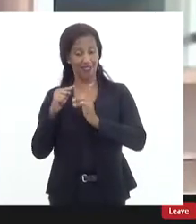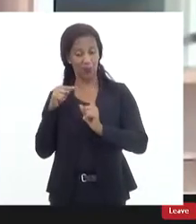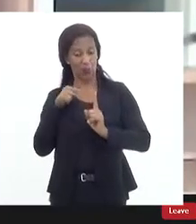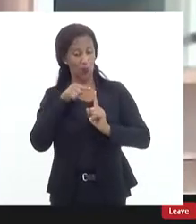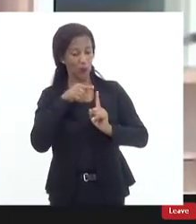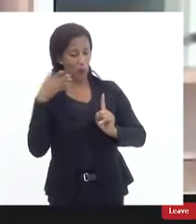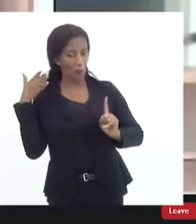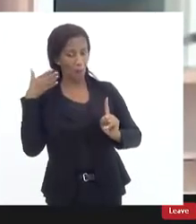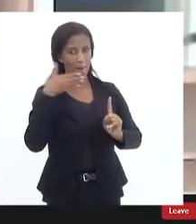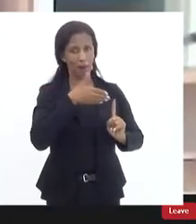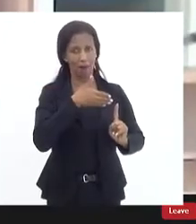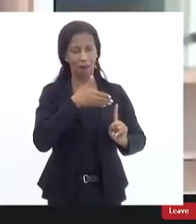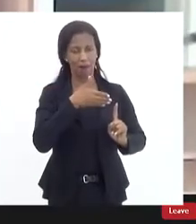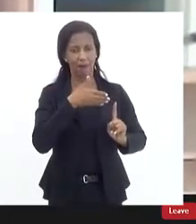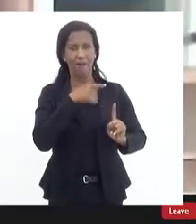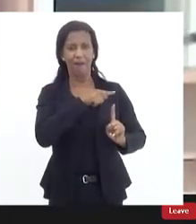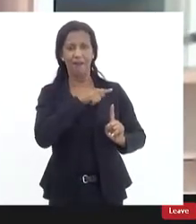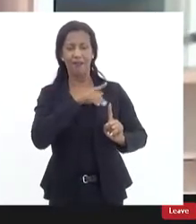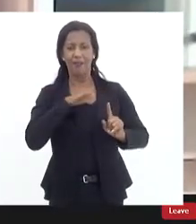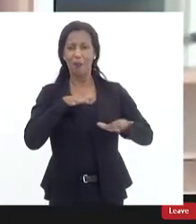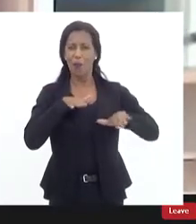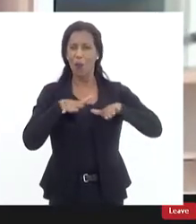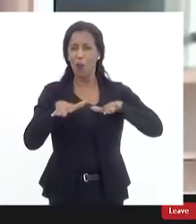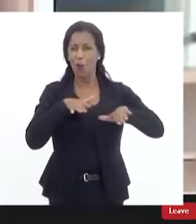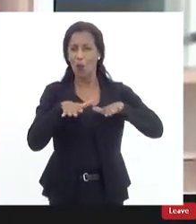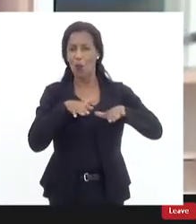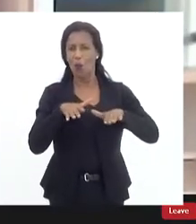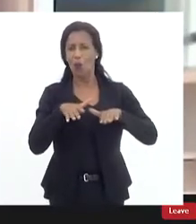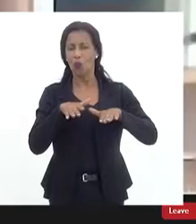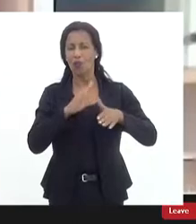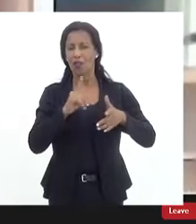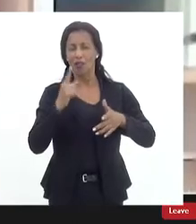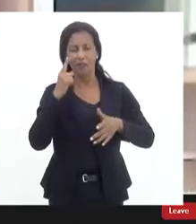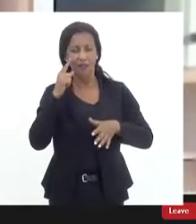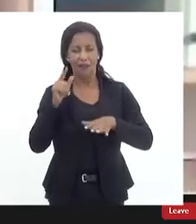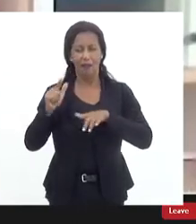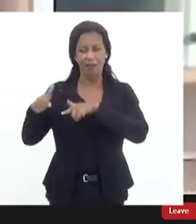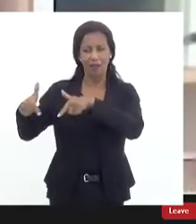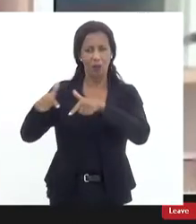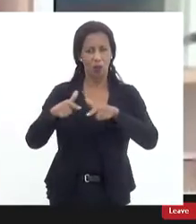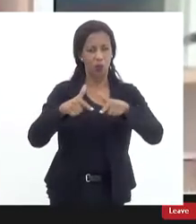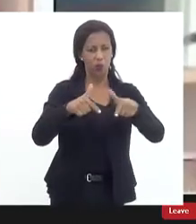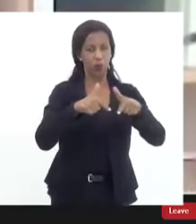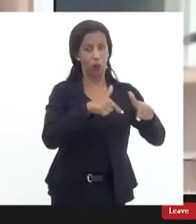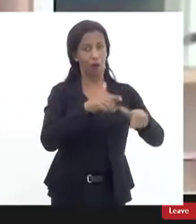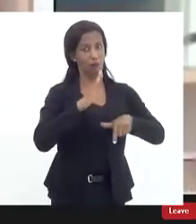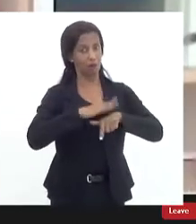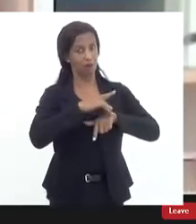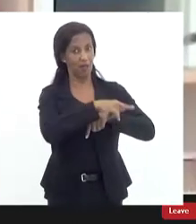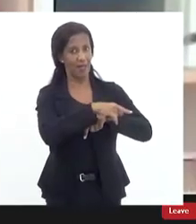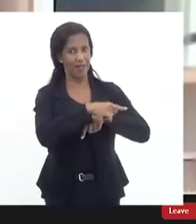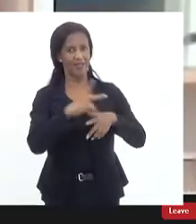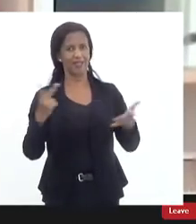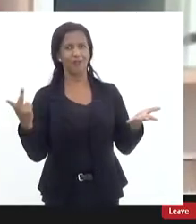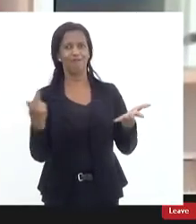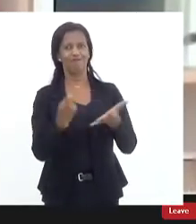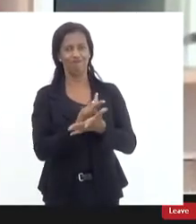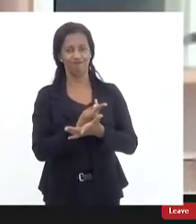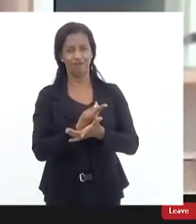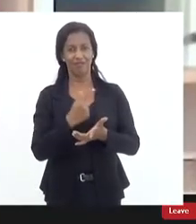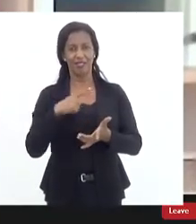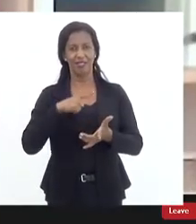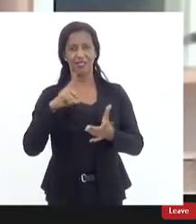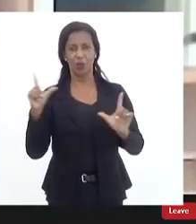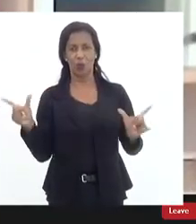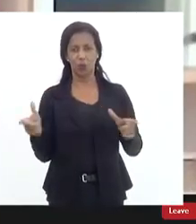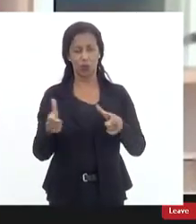específico que mobilizam recursos não ordinários essas operações sofreram uma grande